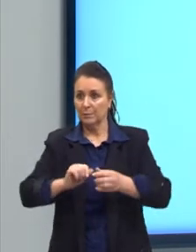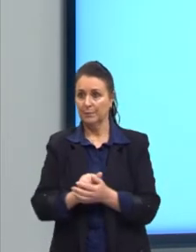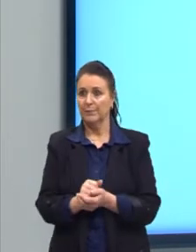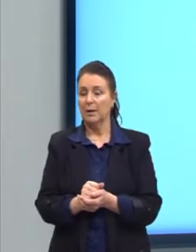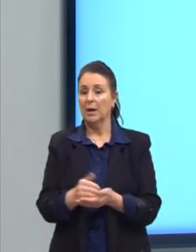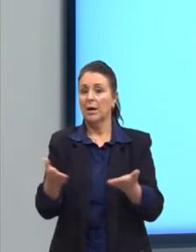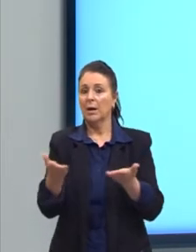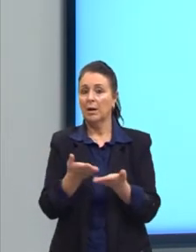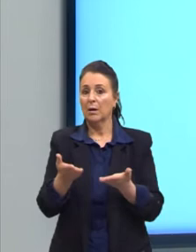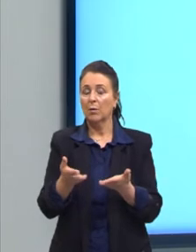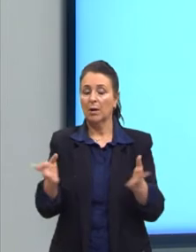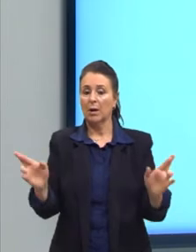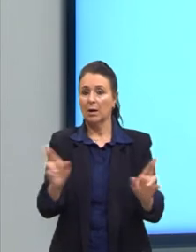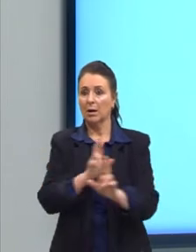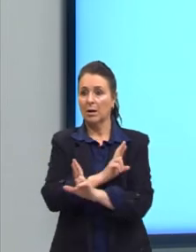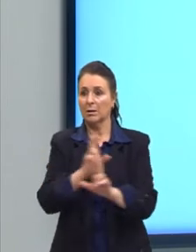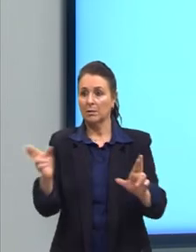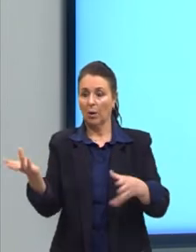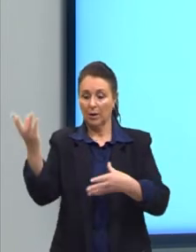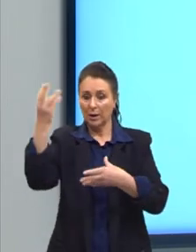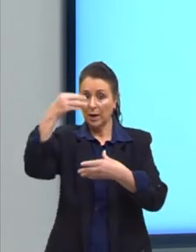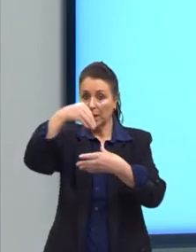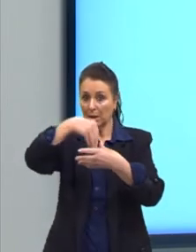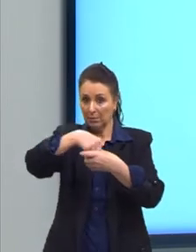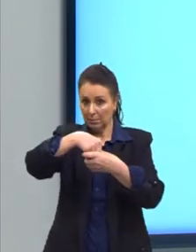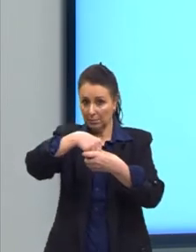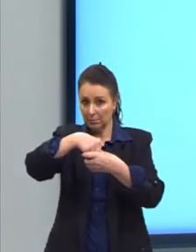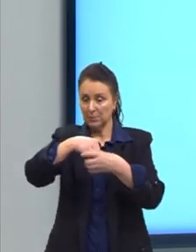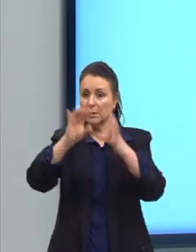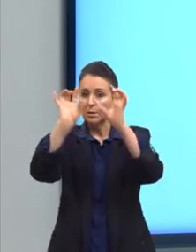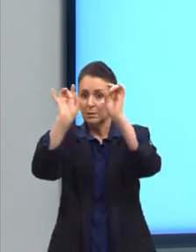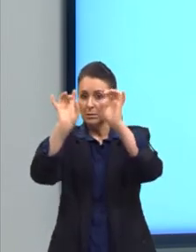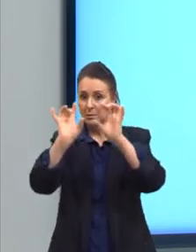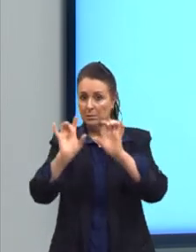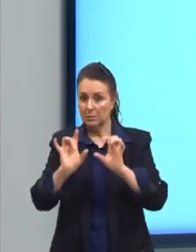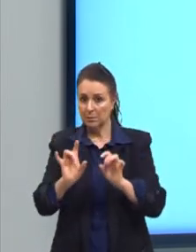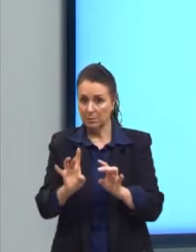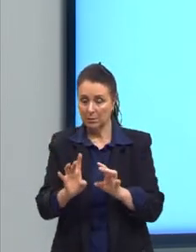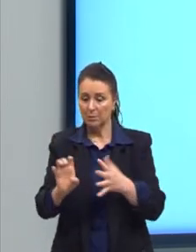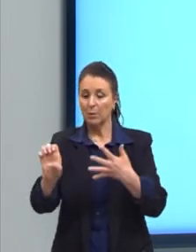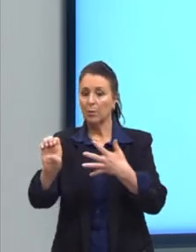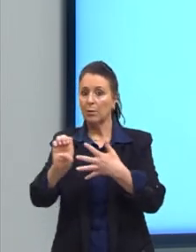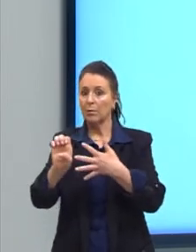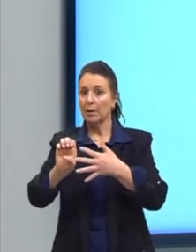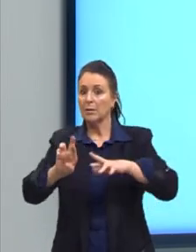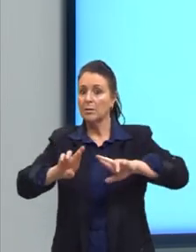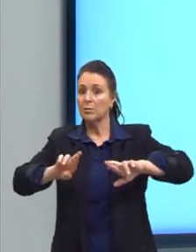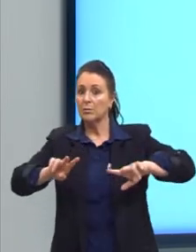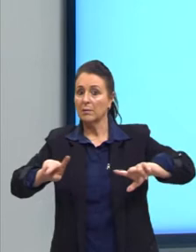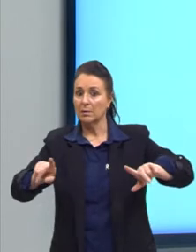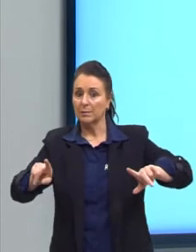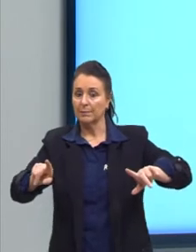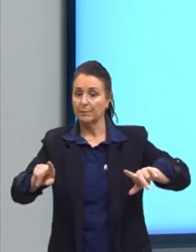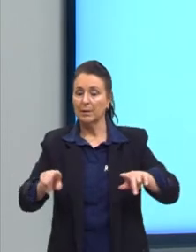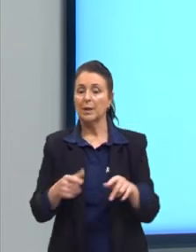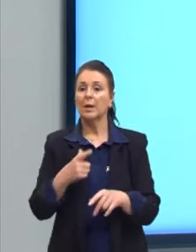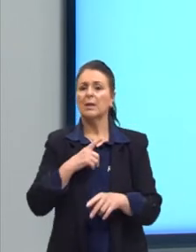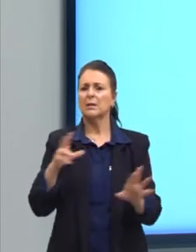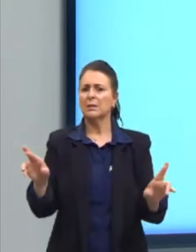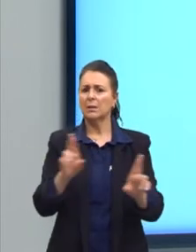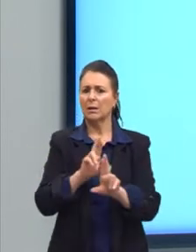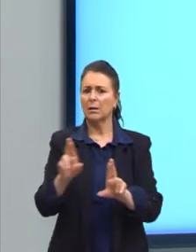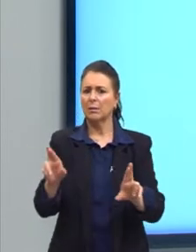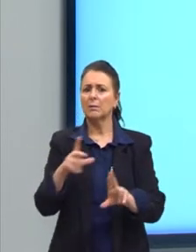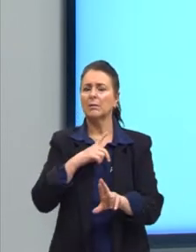Agora, relações interespecíficas, que são entre espécies diferentes. Nessas relações